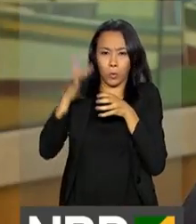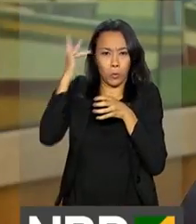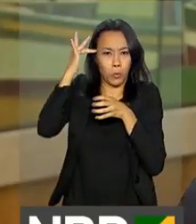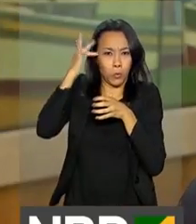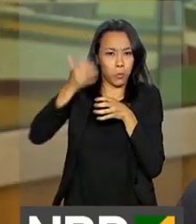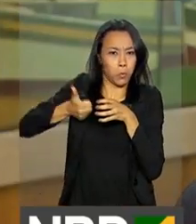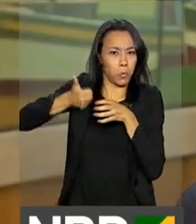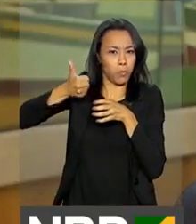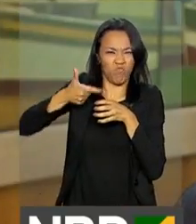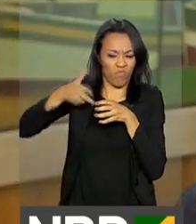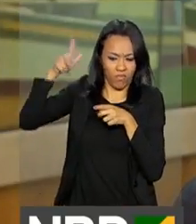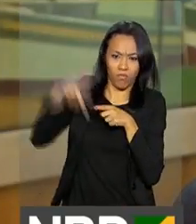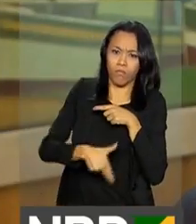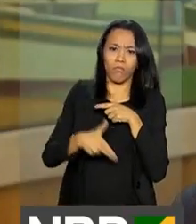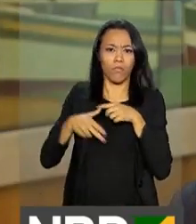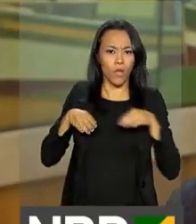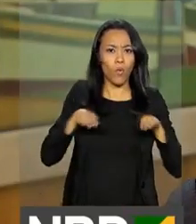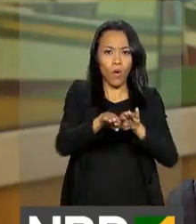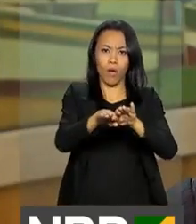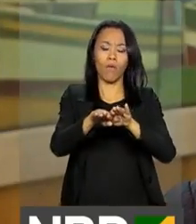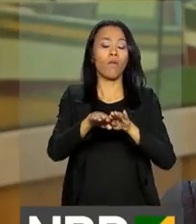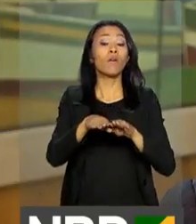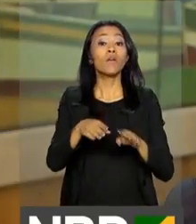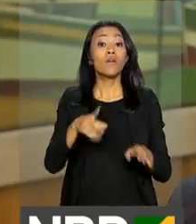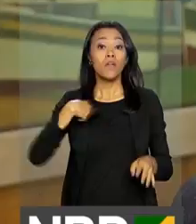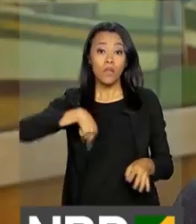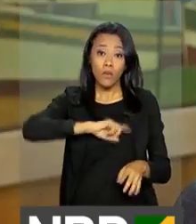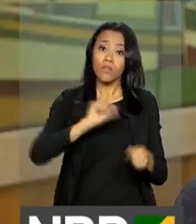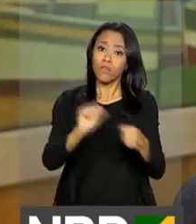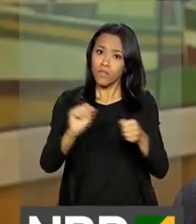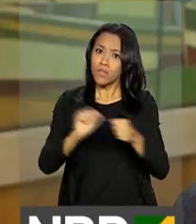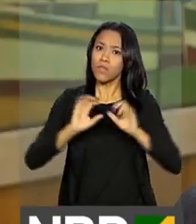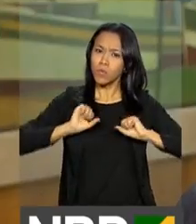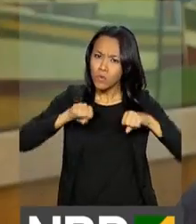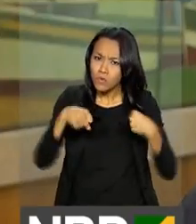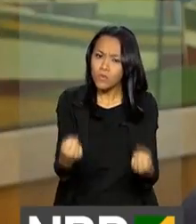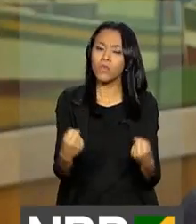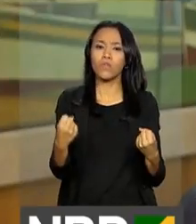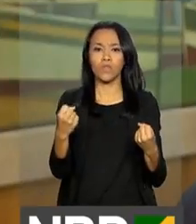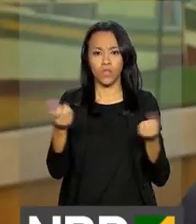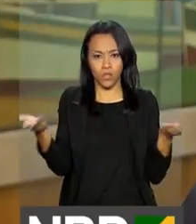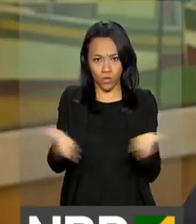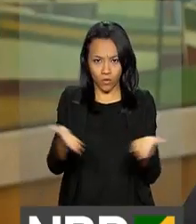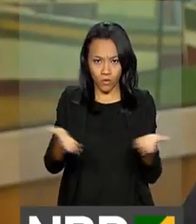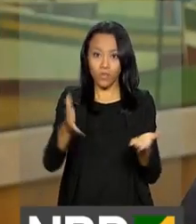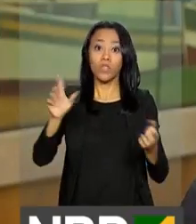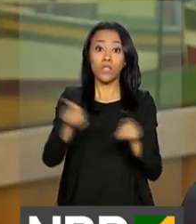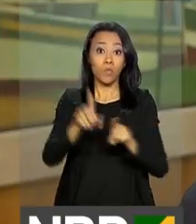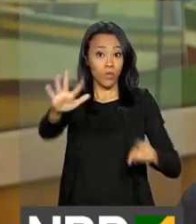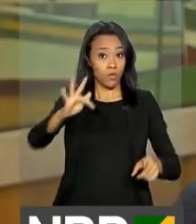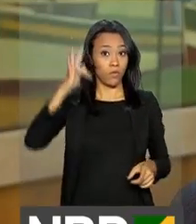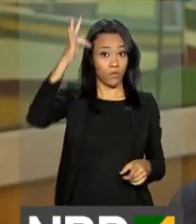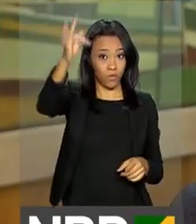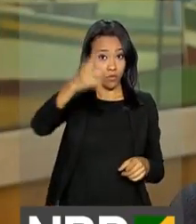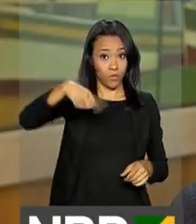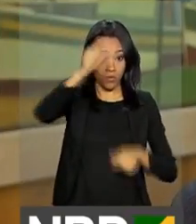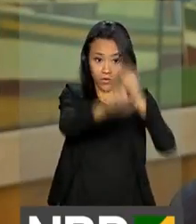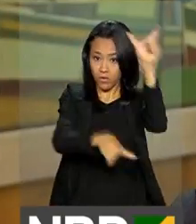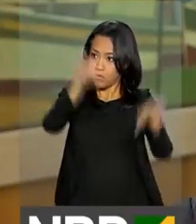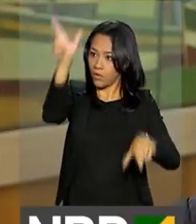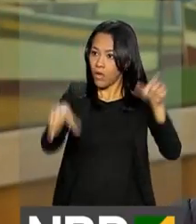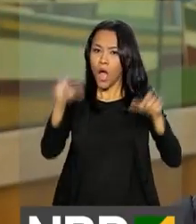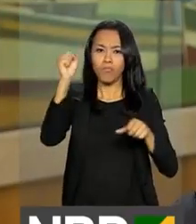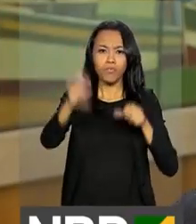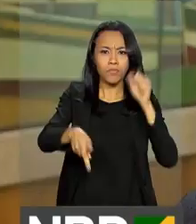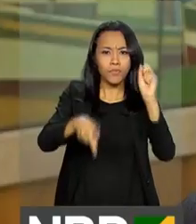cortando privilégios e também estamos fazendo um esforço para que, hoje e no futuro, os aposentados possam